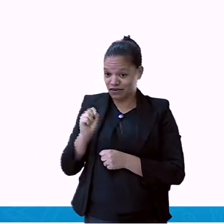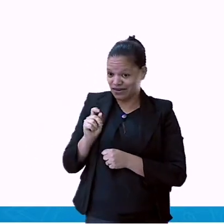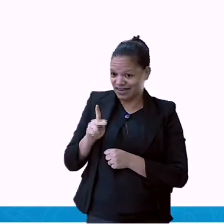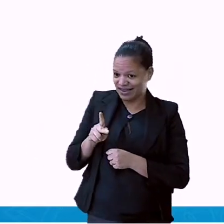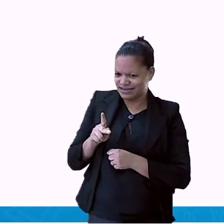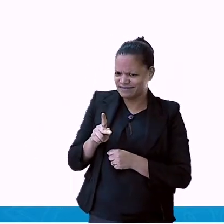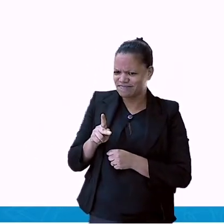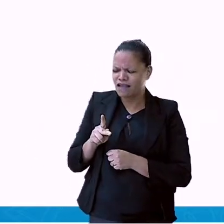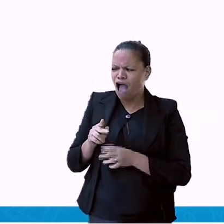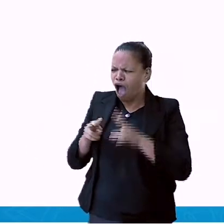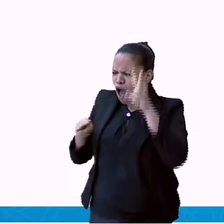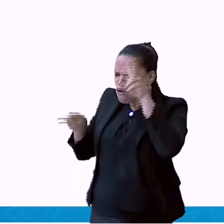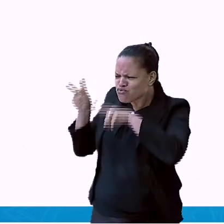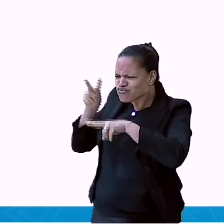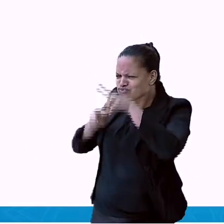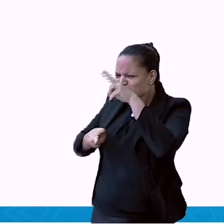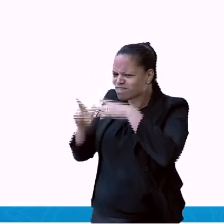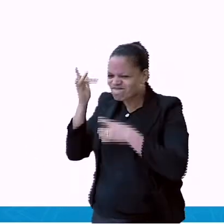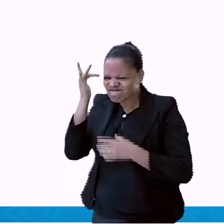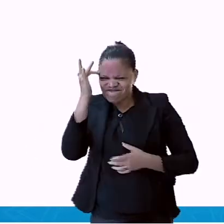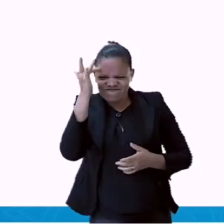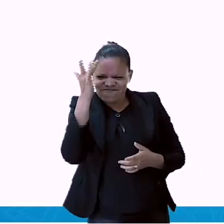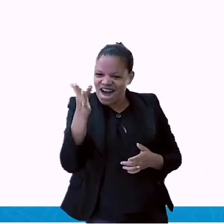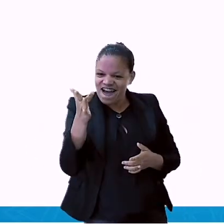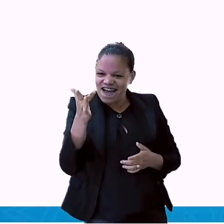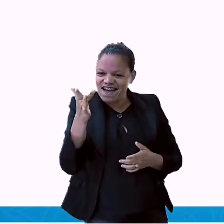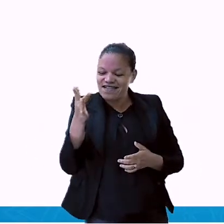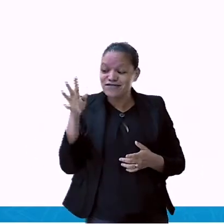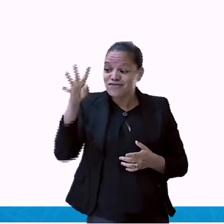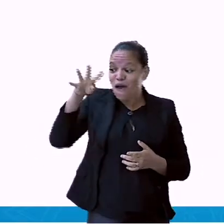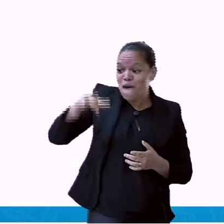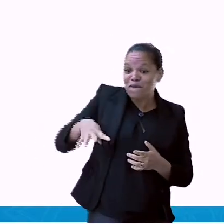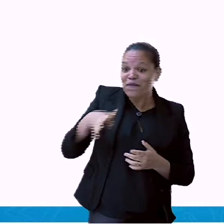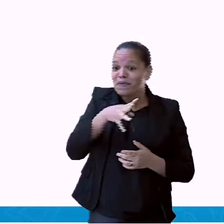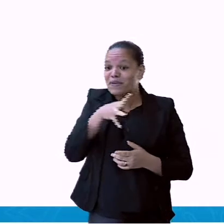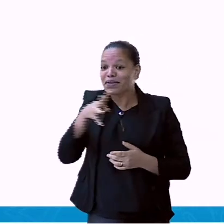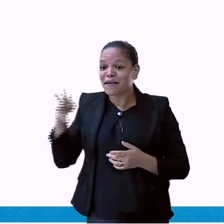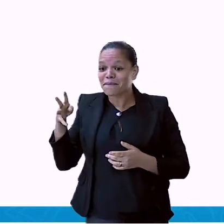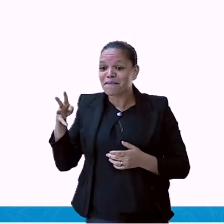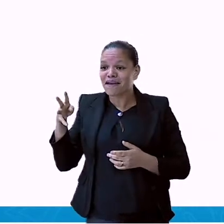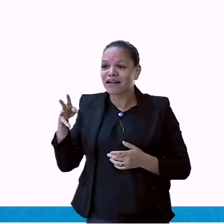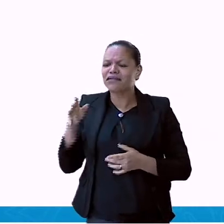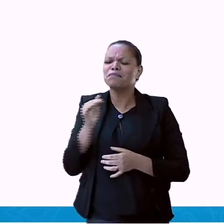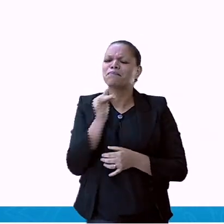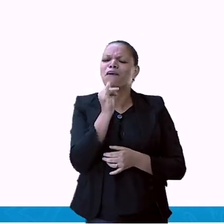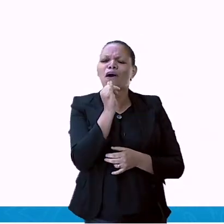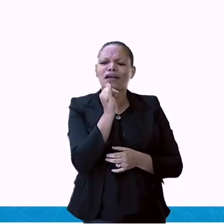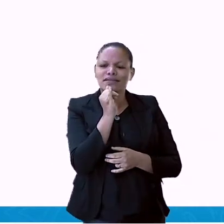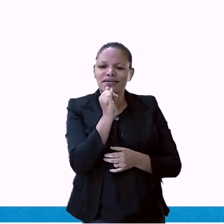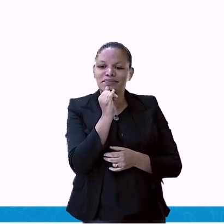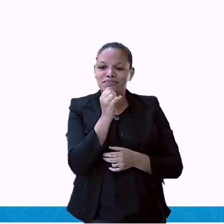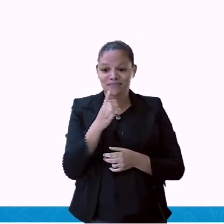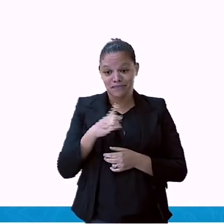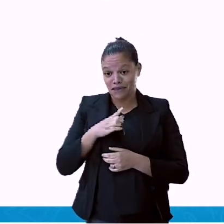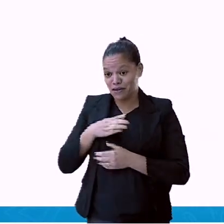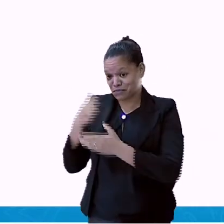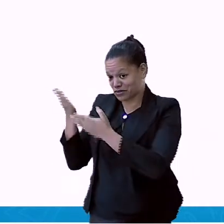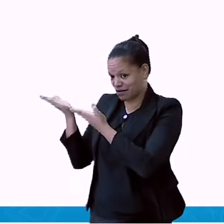informações quando elas estão em tabelas. Neste caso, nós temos aqui uma tabela simples.